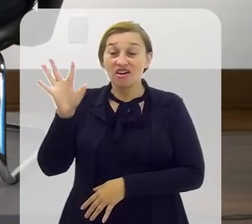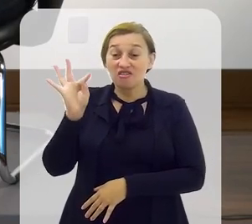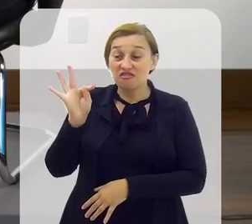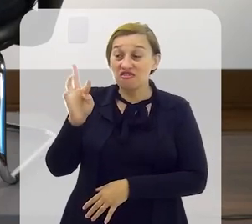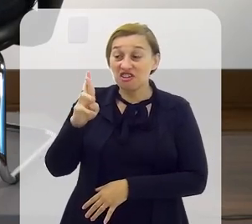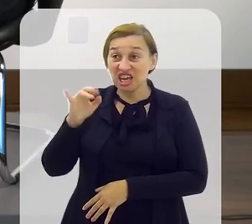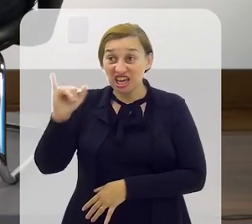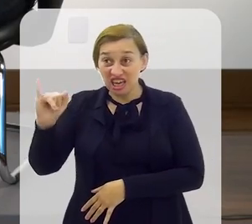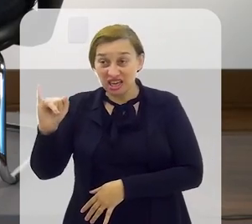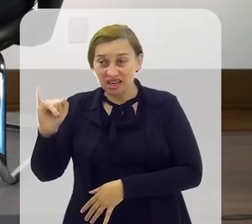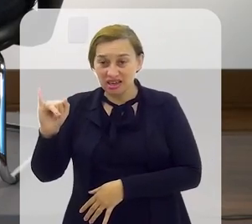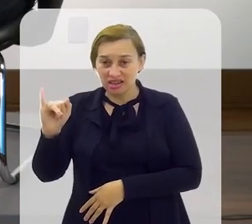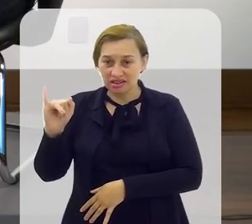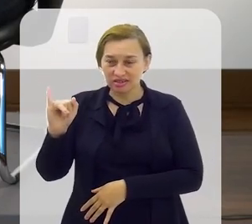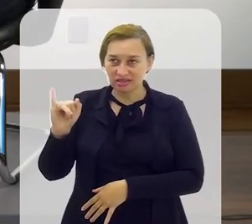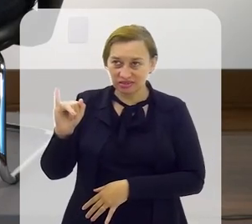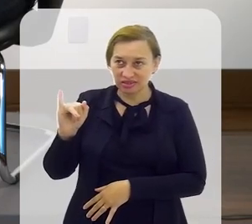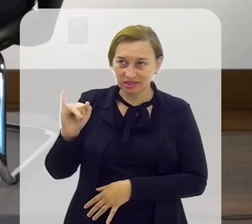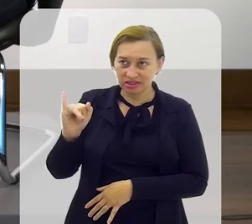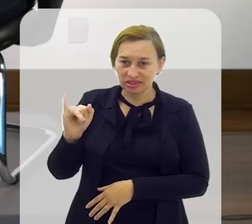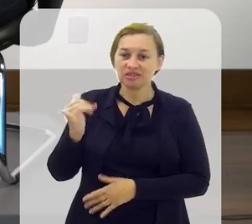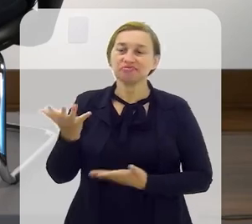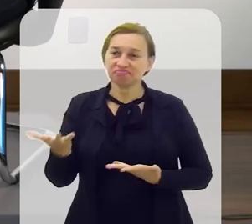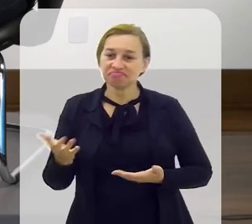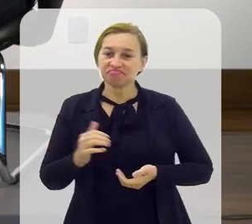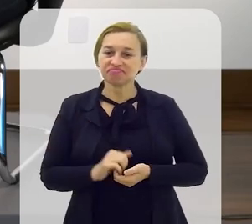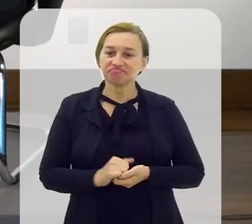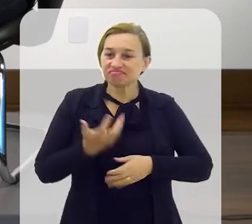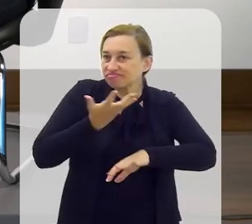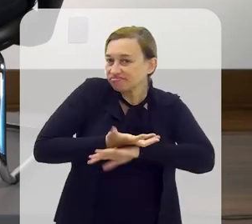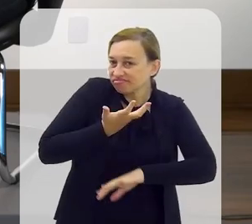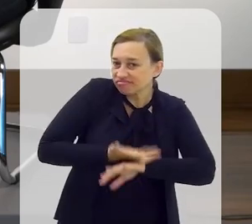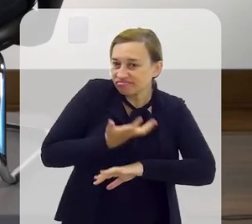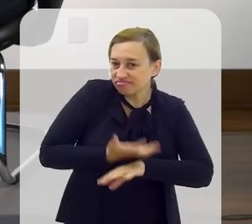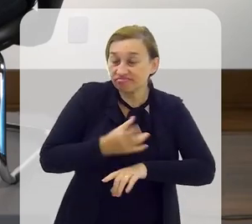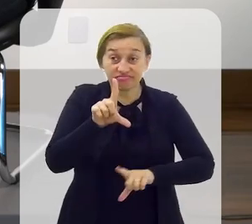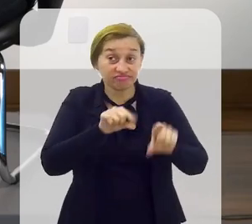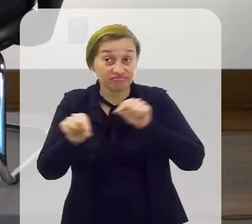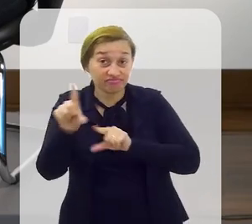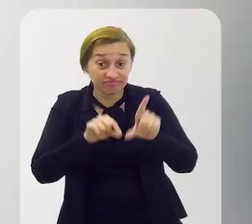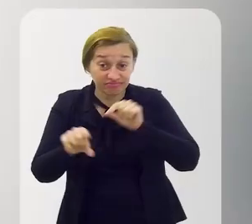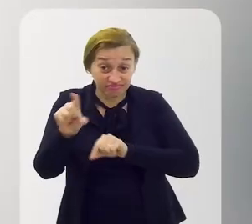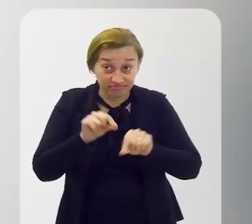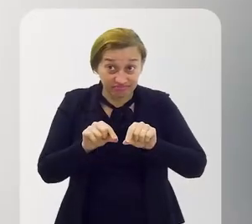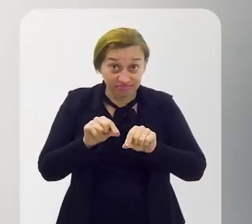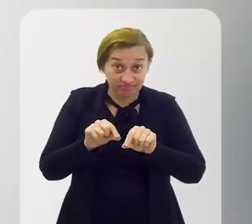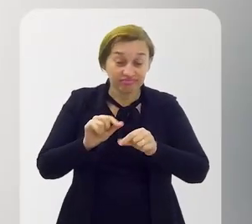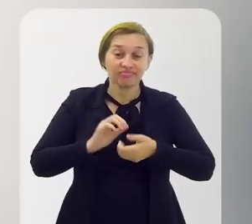Aderbal Júnior E o Aderbal dava uma cadeira de optativa Dentro da faculdade